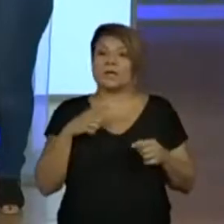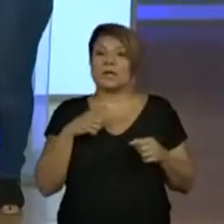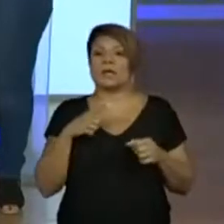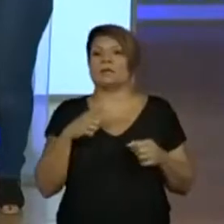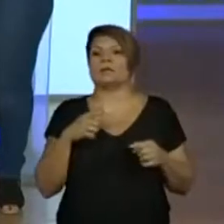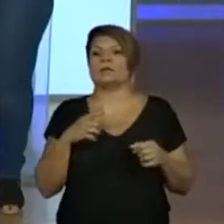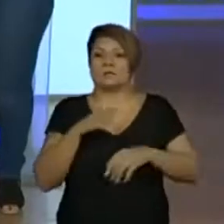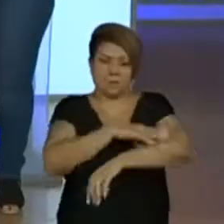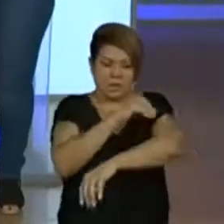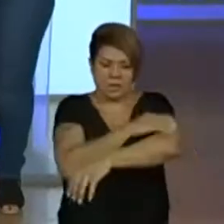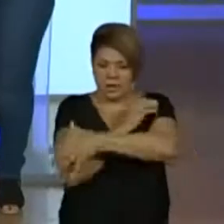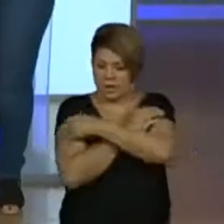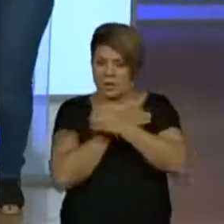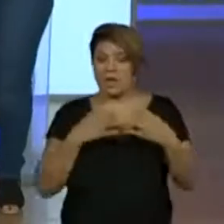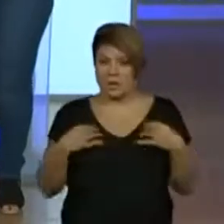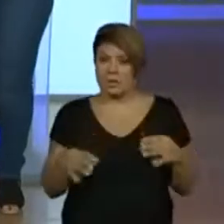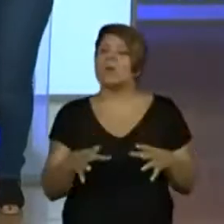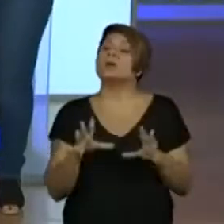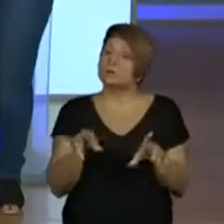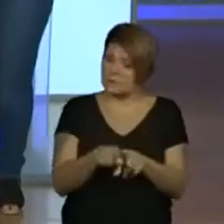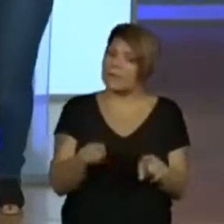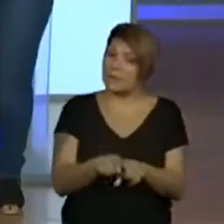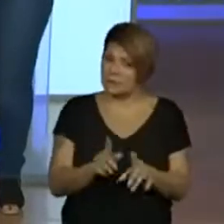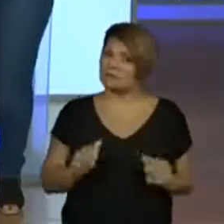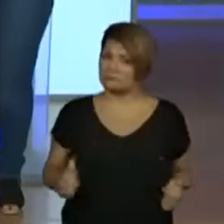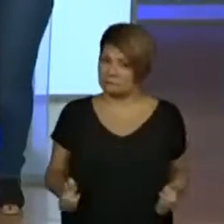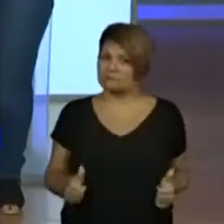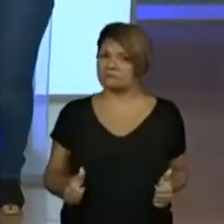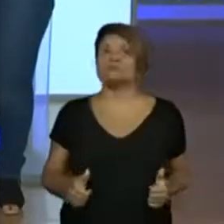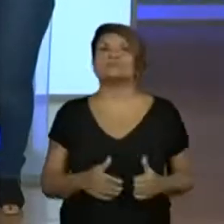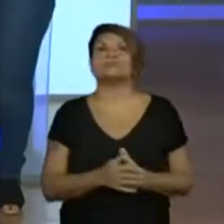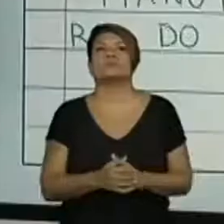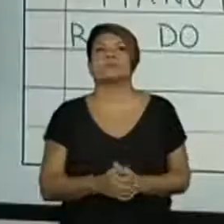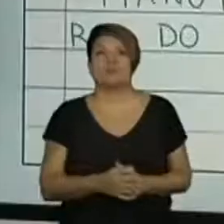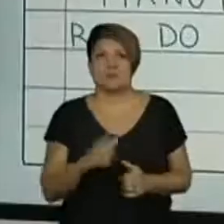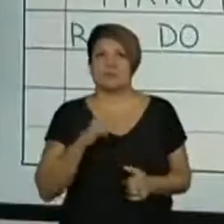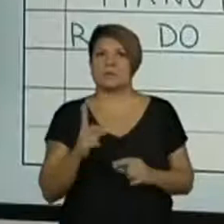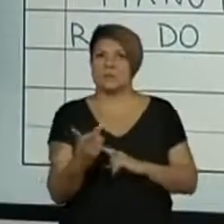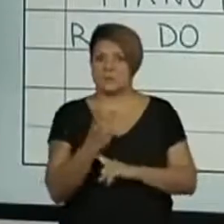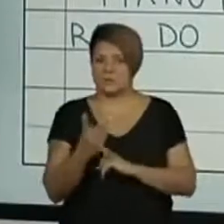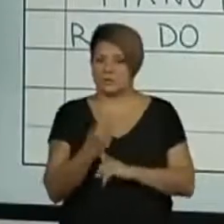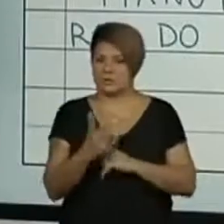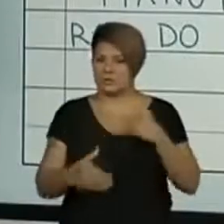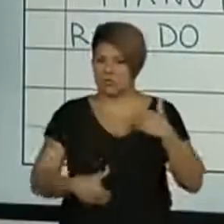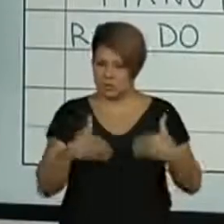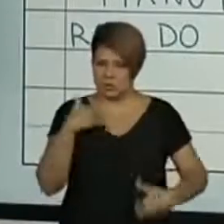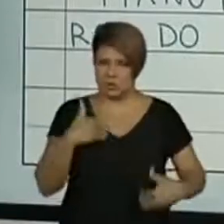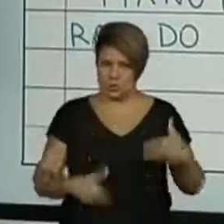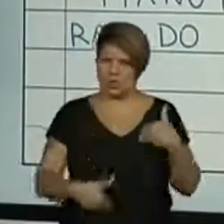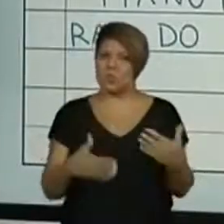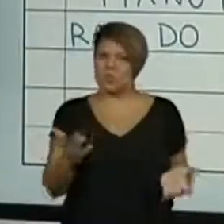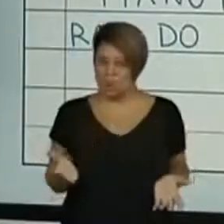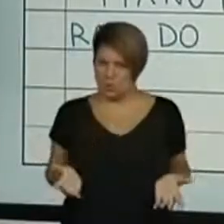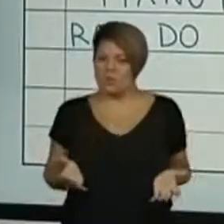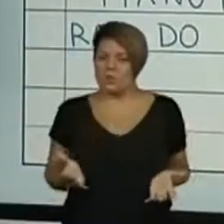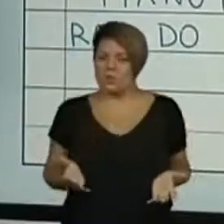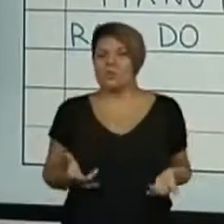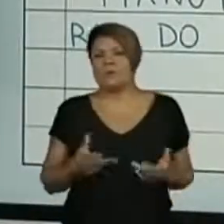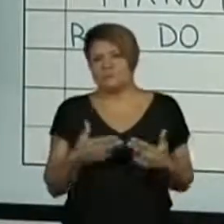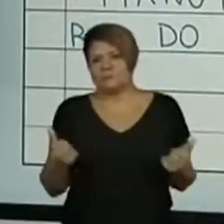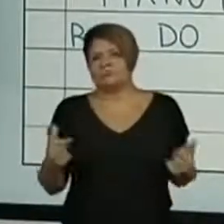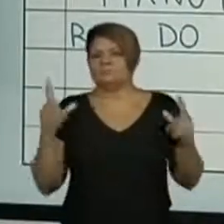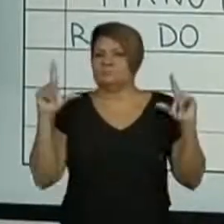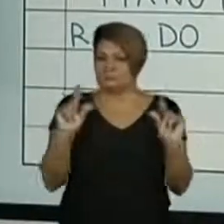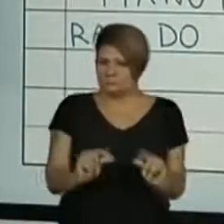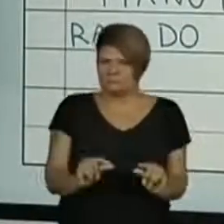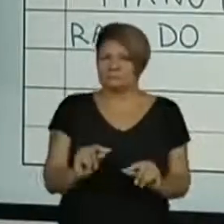cabelos, né? Em outras partes do corpo, né? Exatamente. A gente tem o pelo para proteger também outras partes, que aí, essa coisa de diminuir